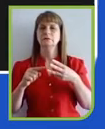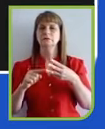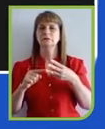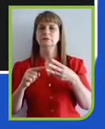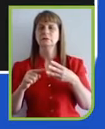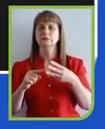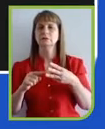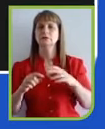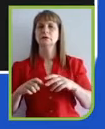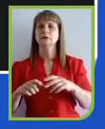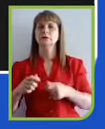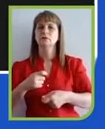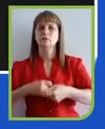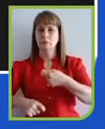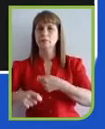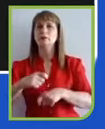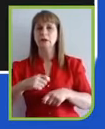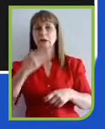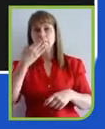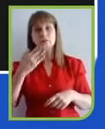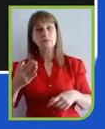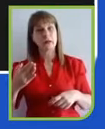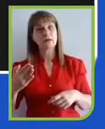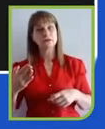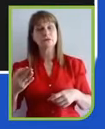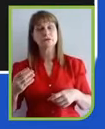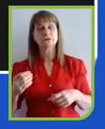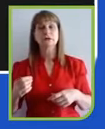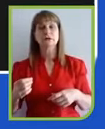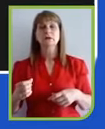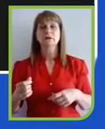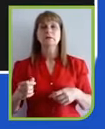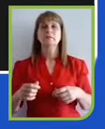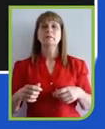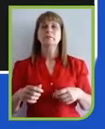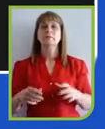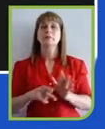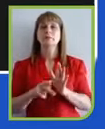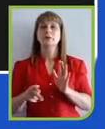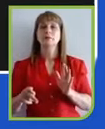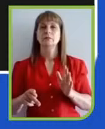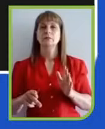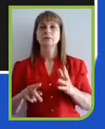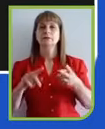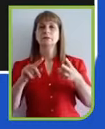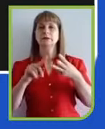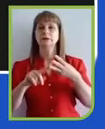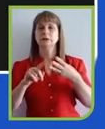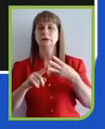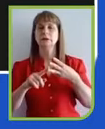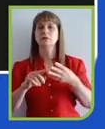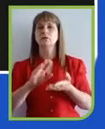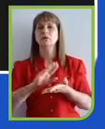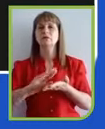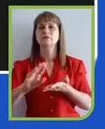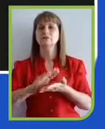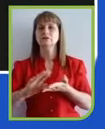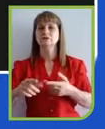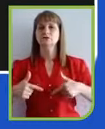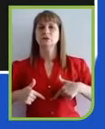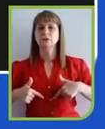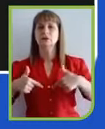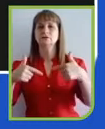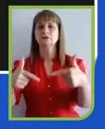e sujeitos a riscos para empresas. A gente verá o investidor ativista, que é uma figura